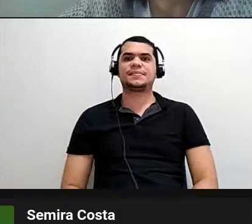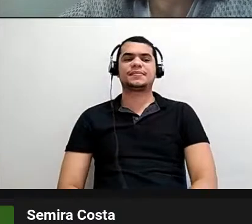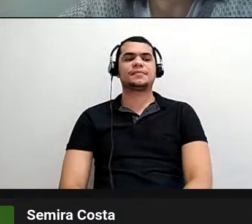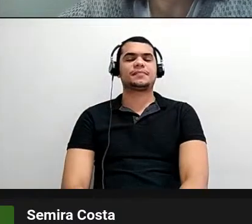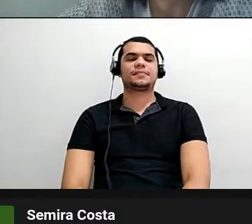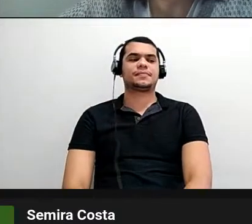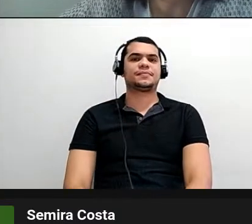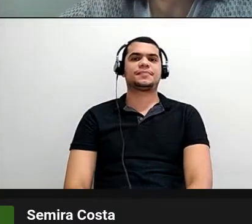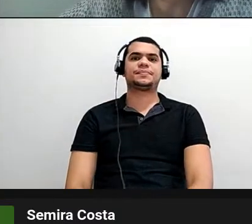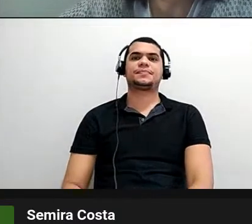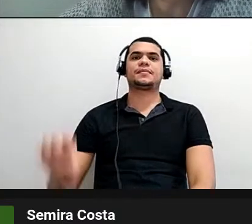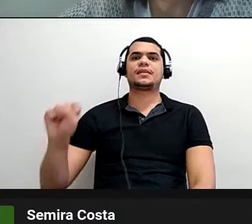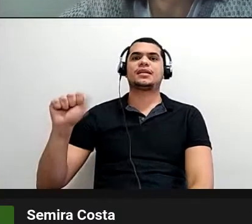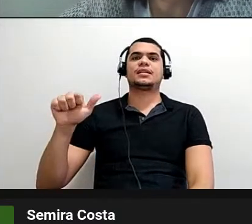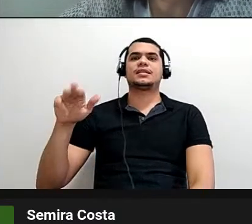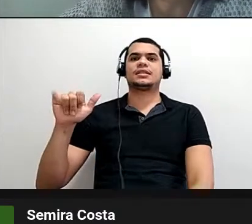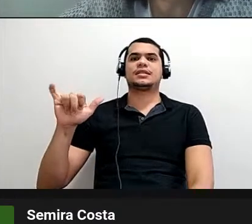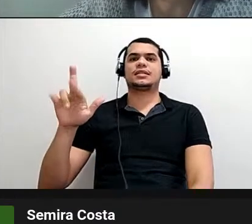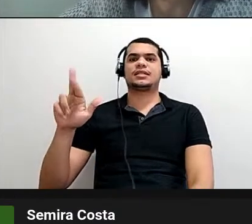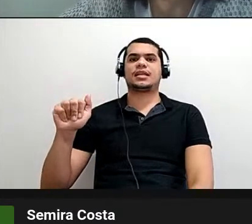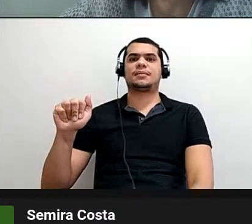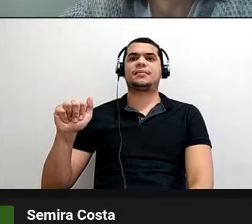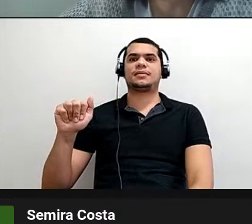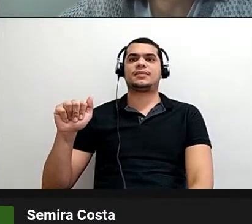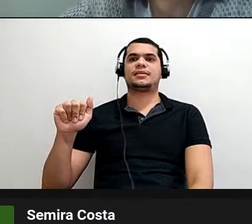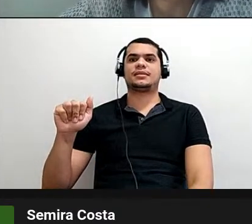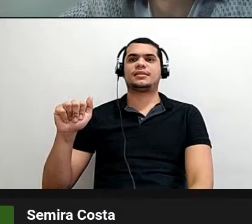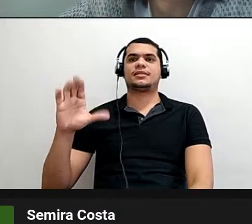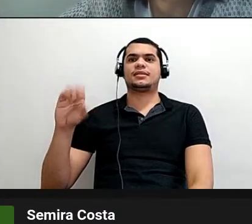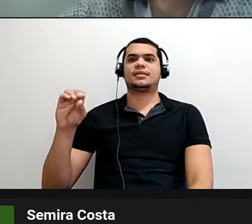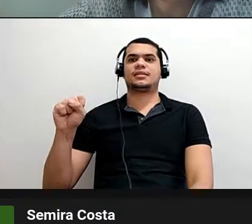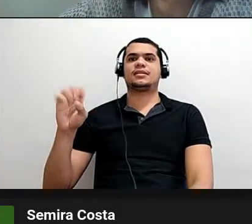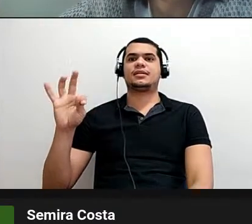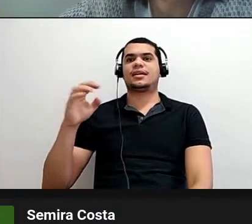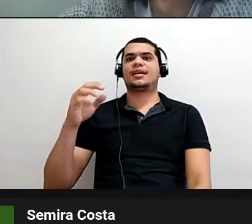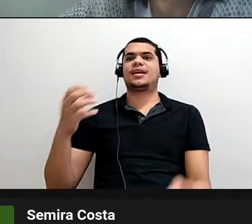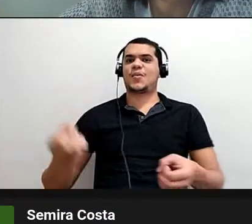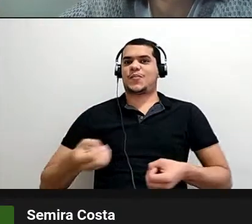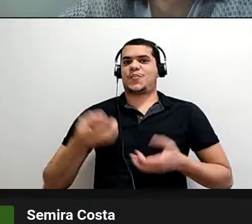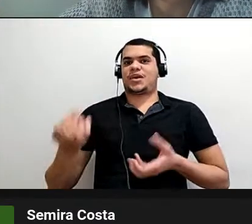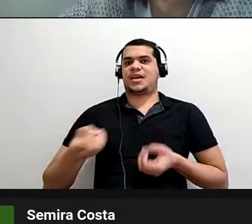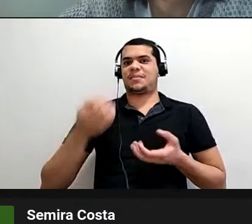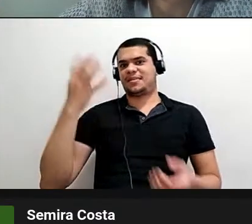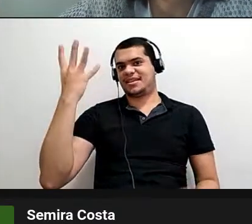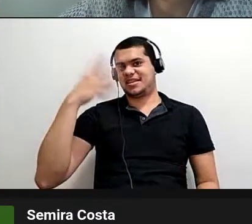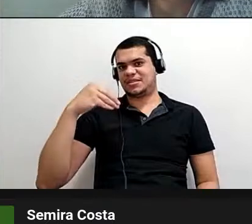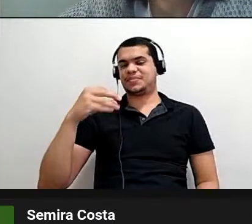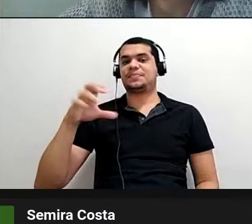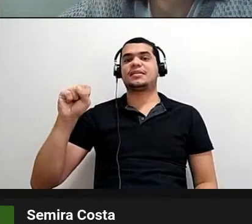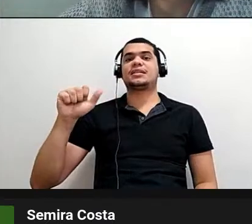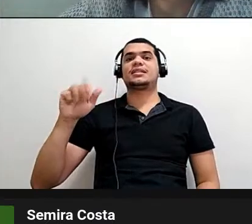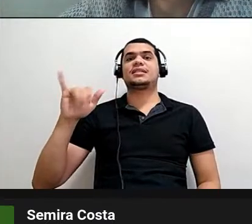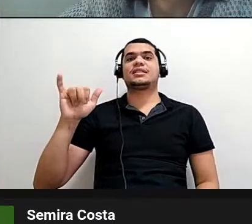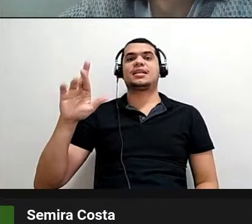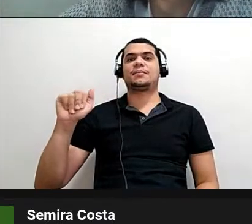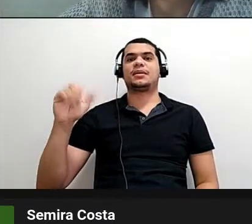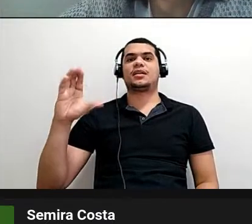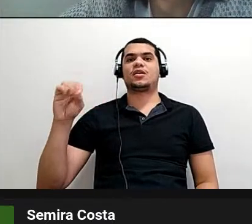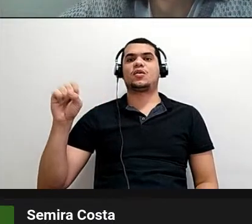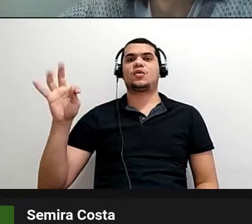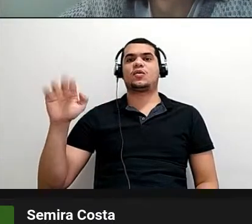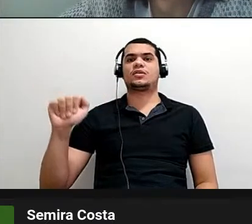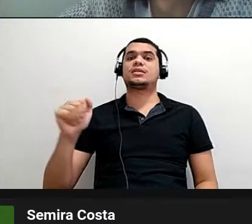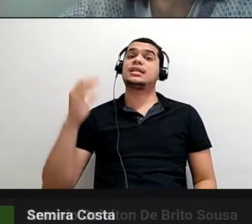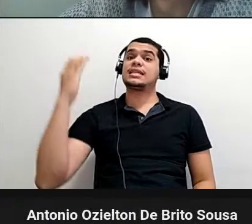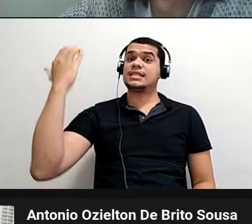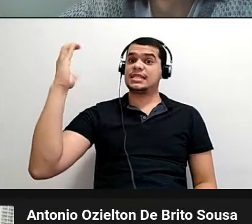A Samira Costa, a ciência, ela é muito danada. É lindo, é, é lindo, é. A Samira Costa diz, a ciência dialoga